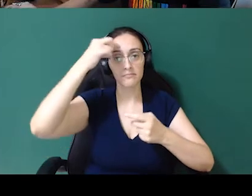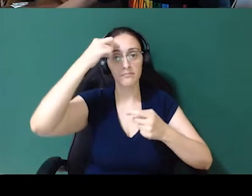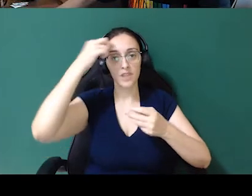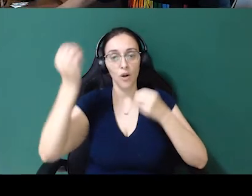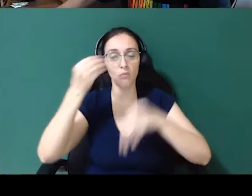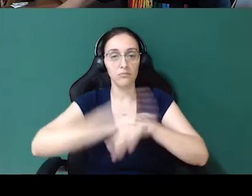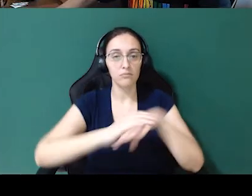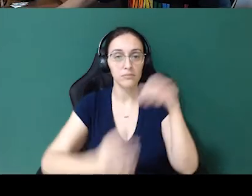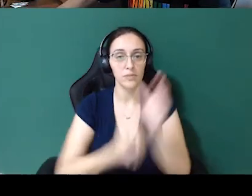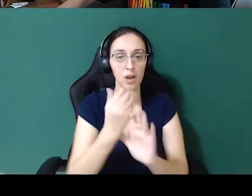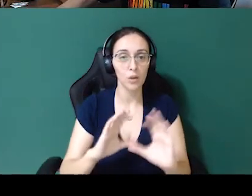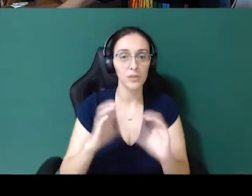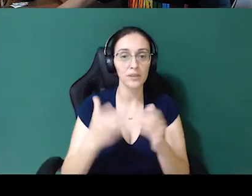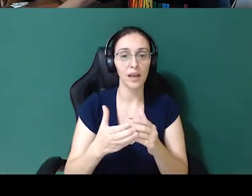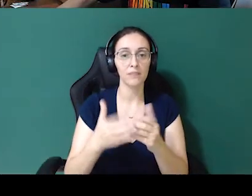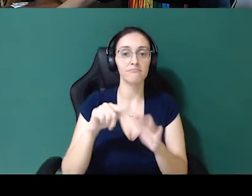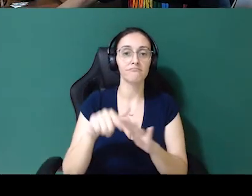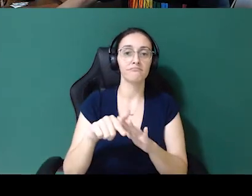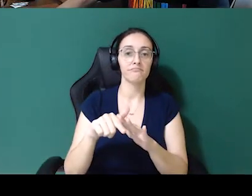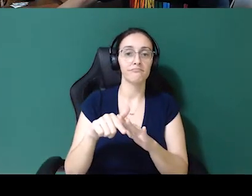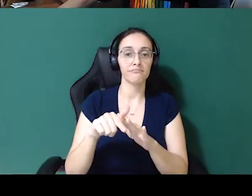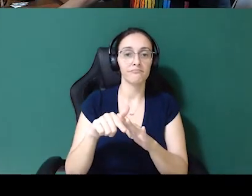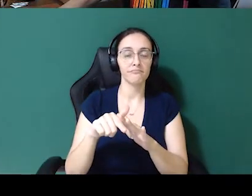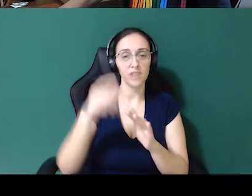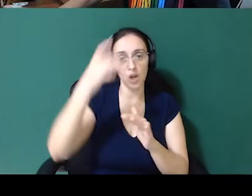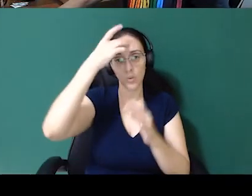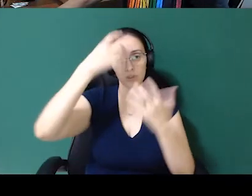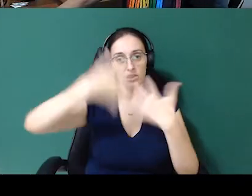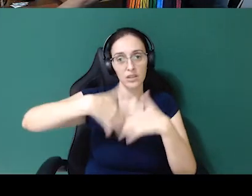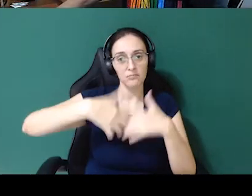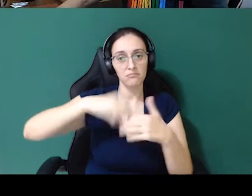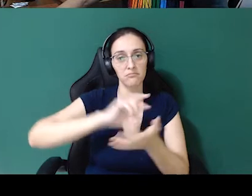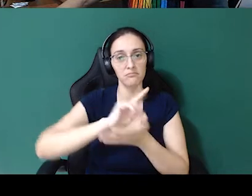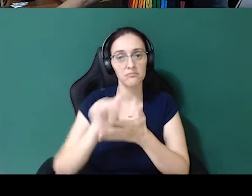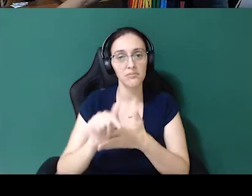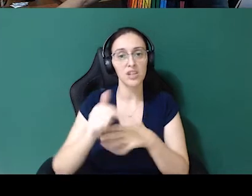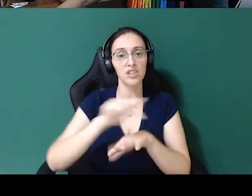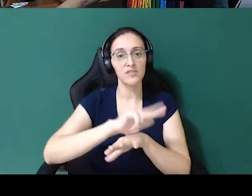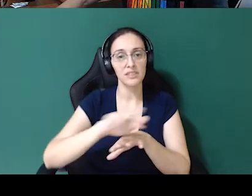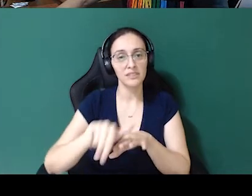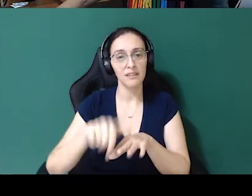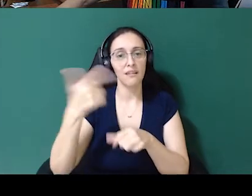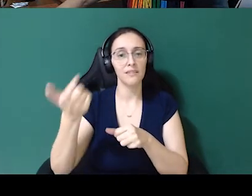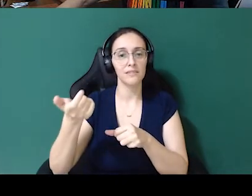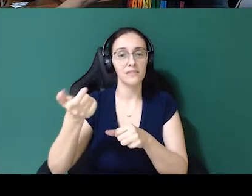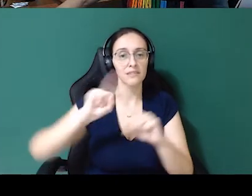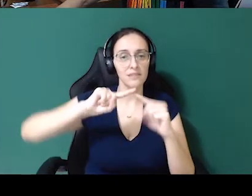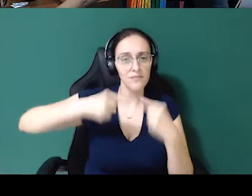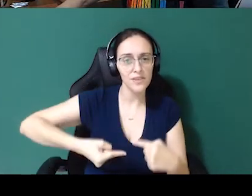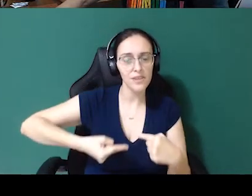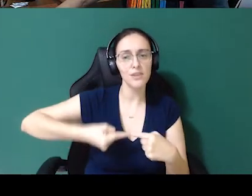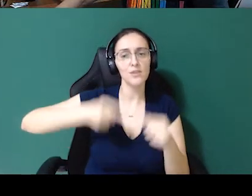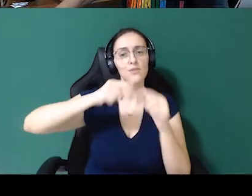os passos, o estudo de casa de onde eu trabalho e os desafios e perspectivas que a gente normalmente encontra.